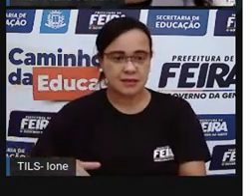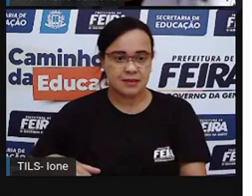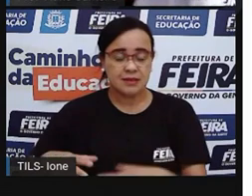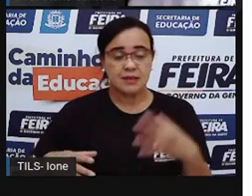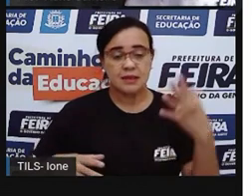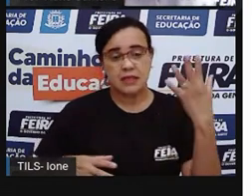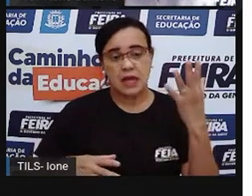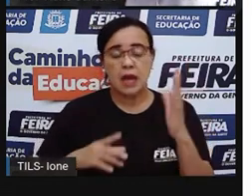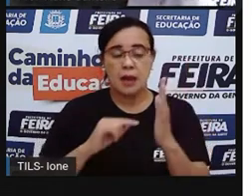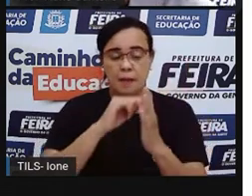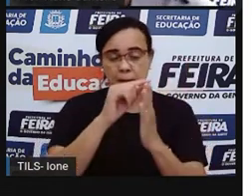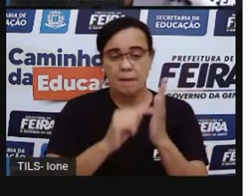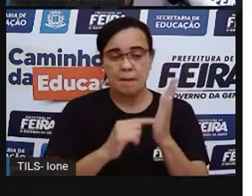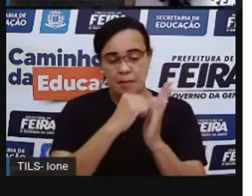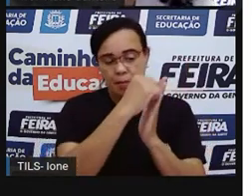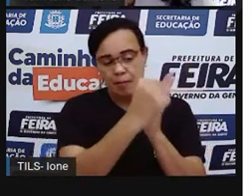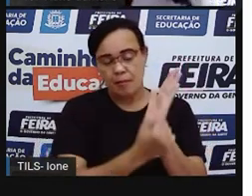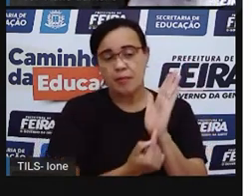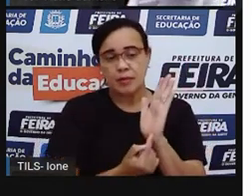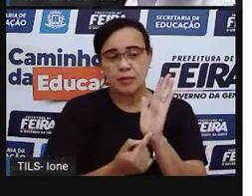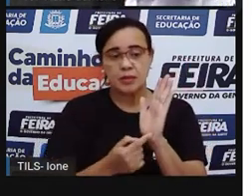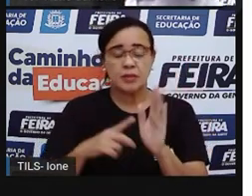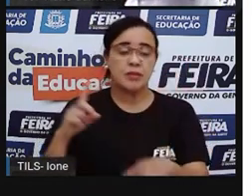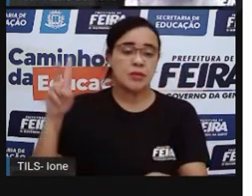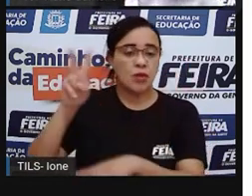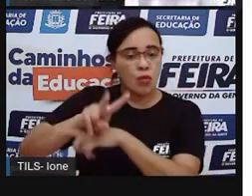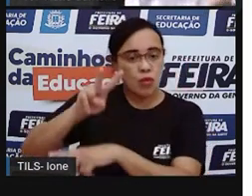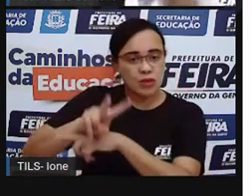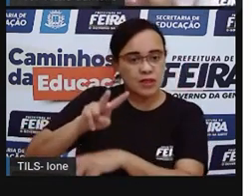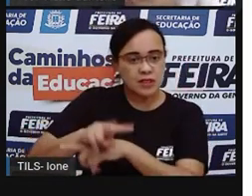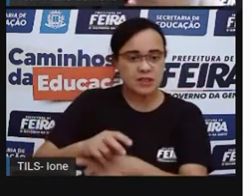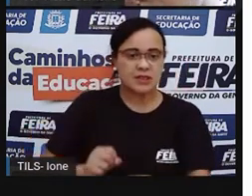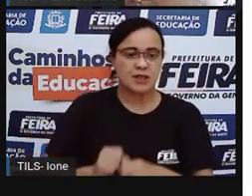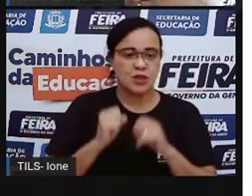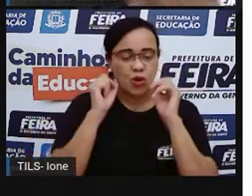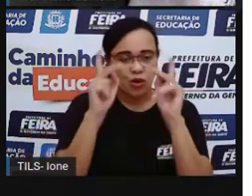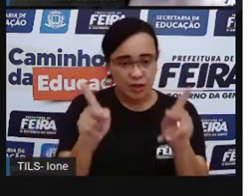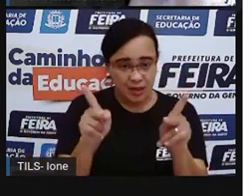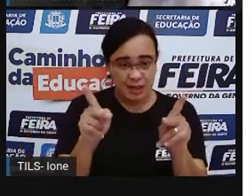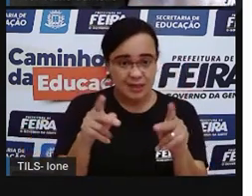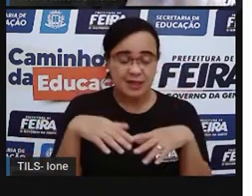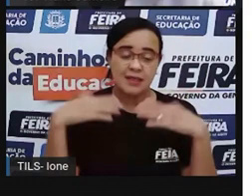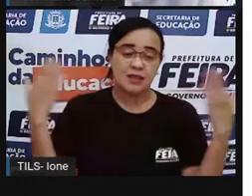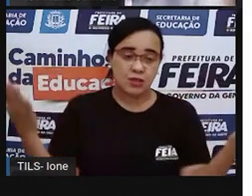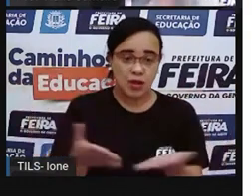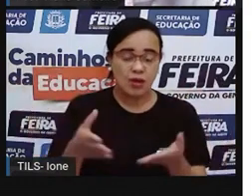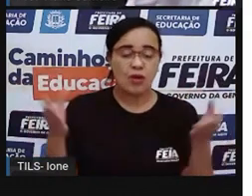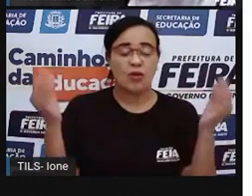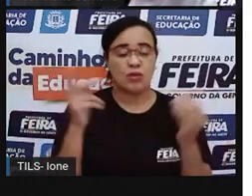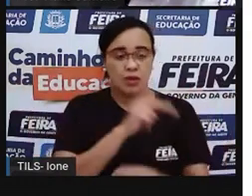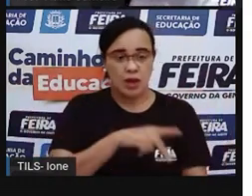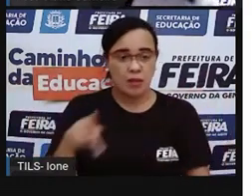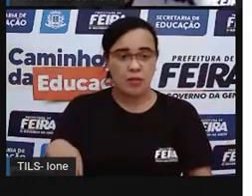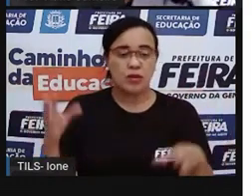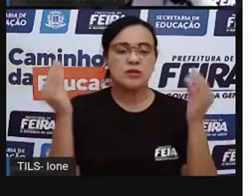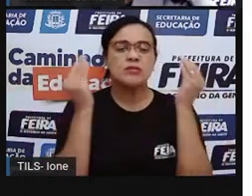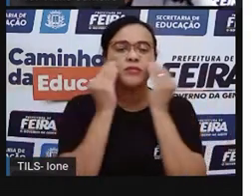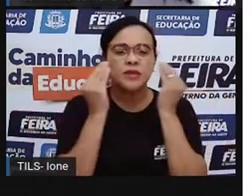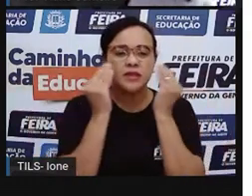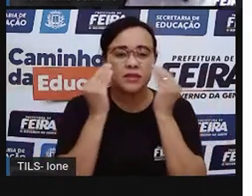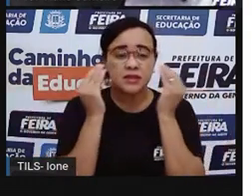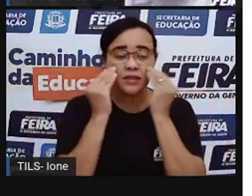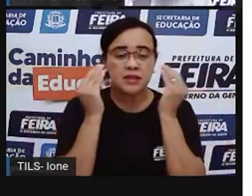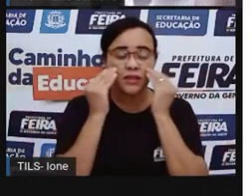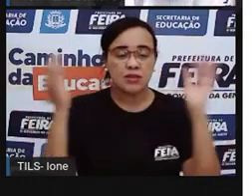proteger as crianças, tá certo? Então, é isso. A Proie deixo um beijão para vocês e a gente se vê na próxima